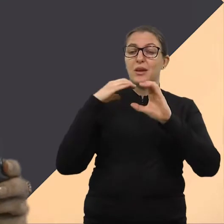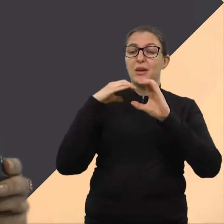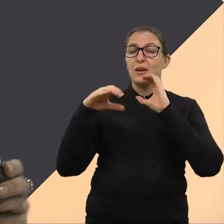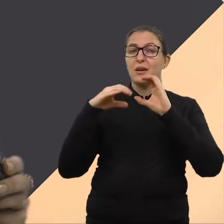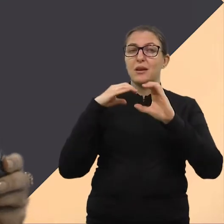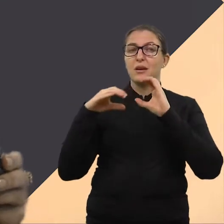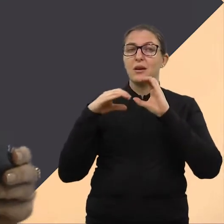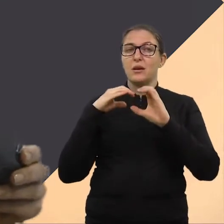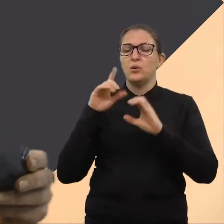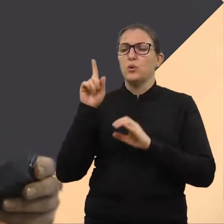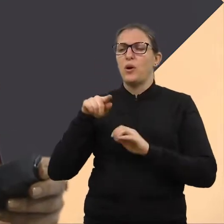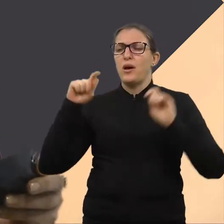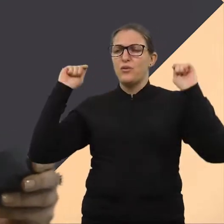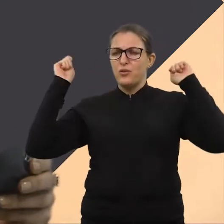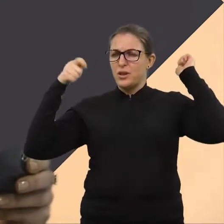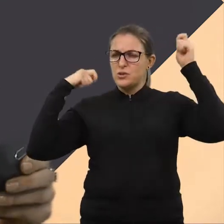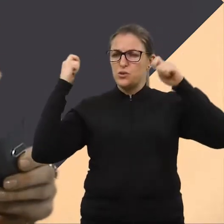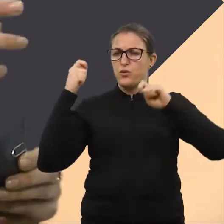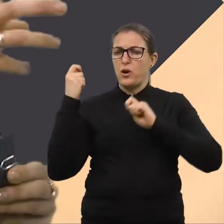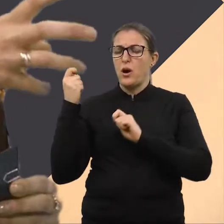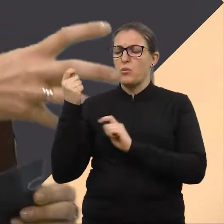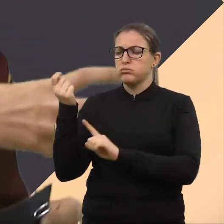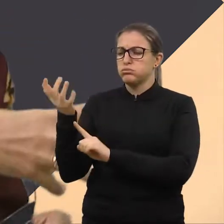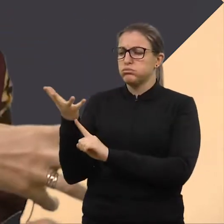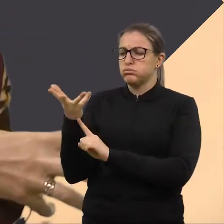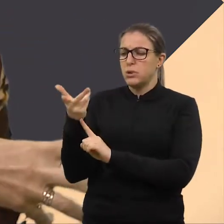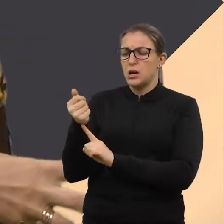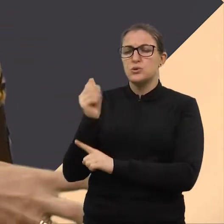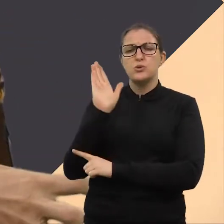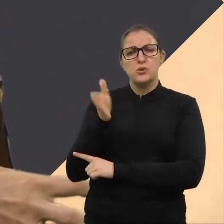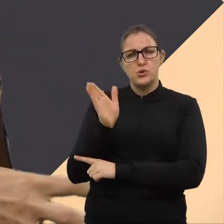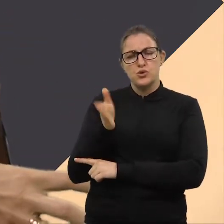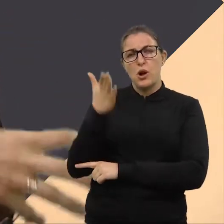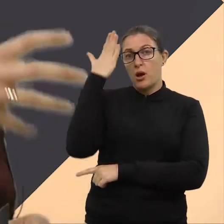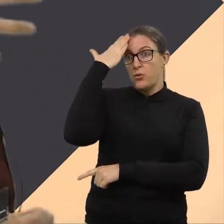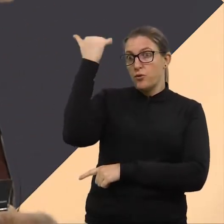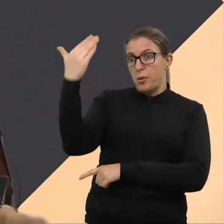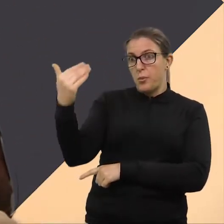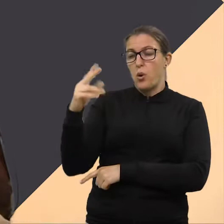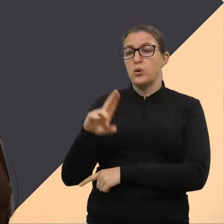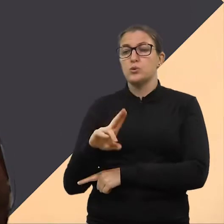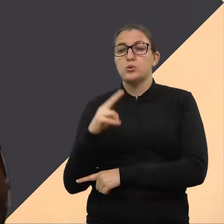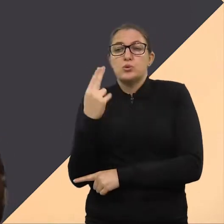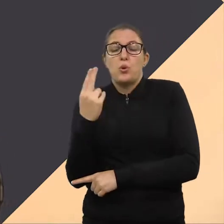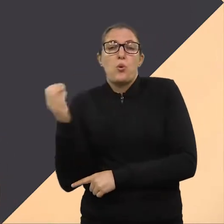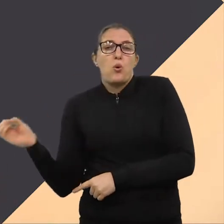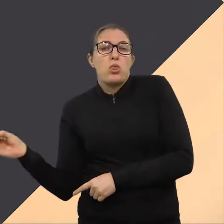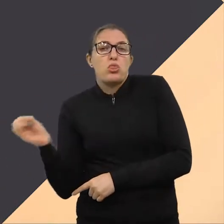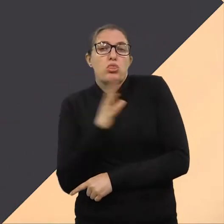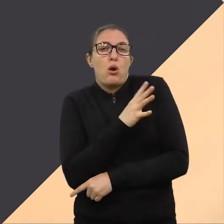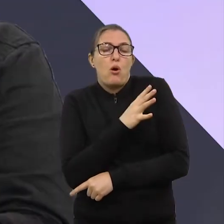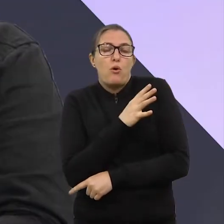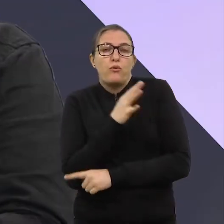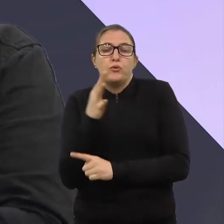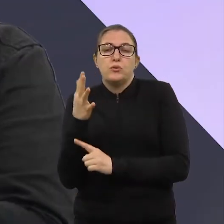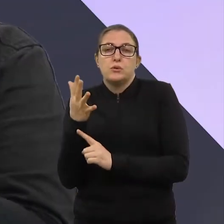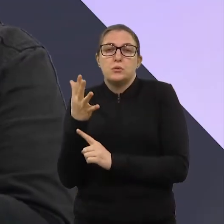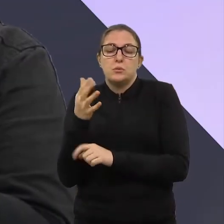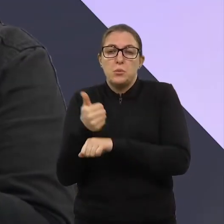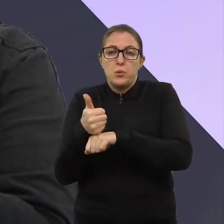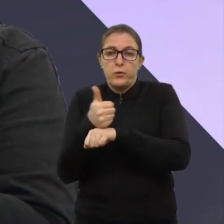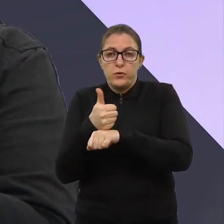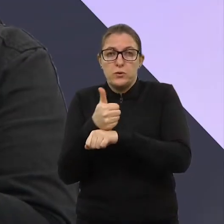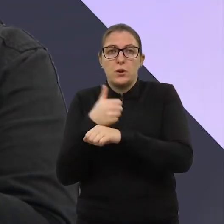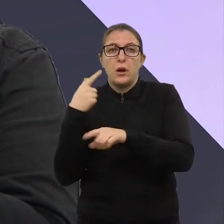ser um festival para artistas já renomados ou para novos talentos? Então, Cris,